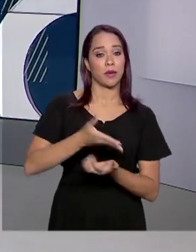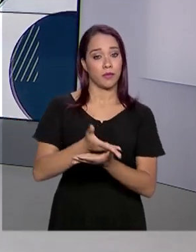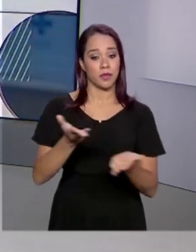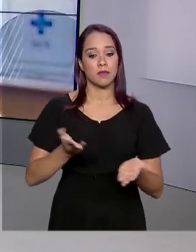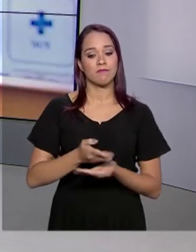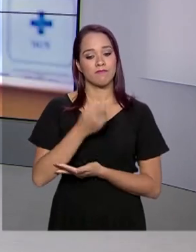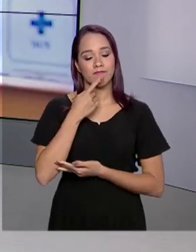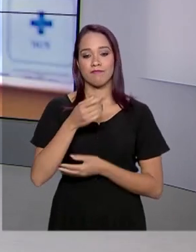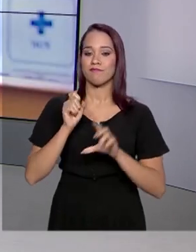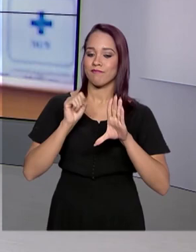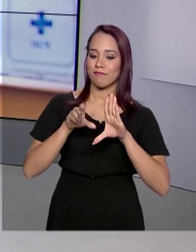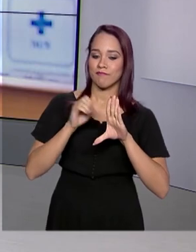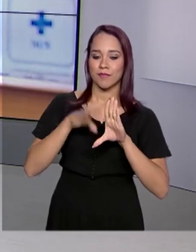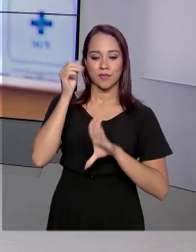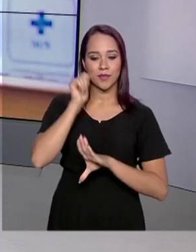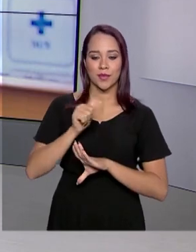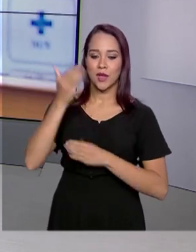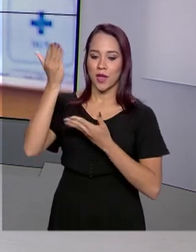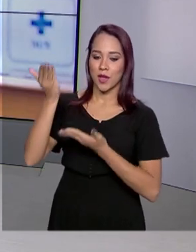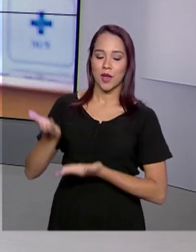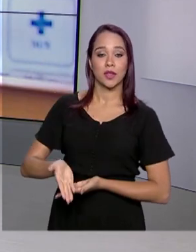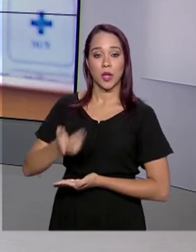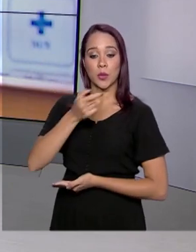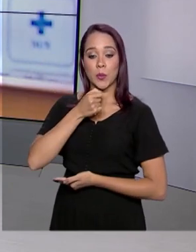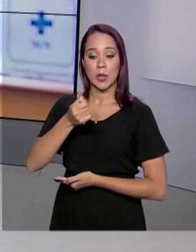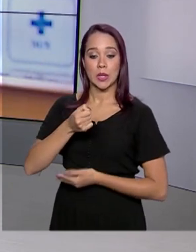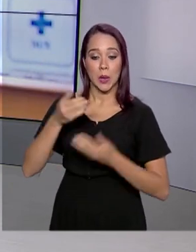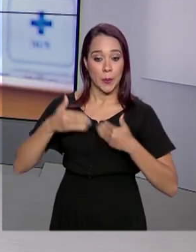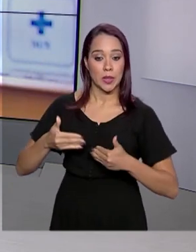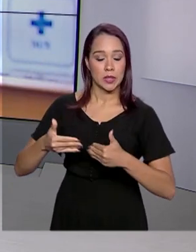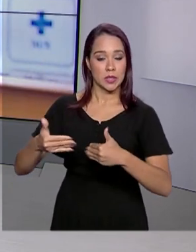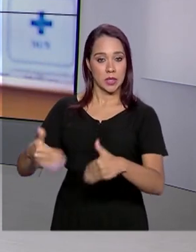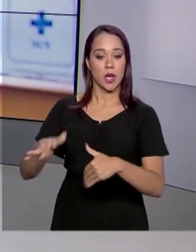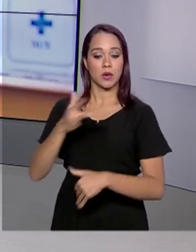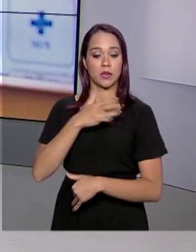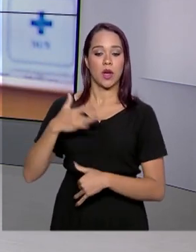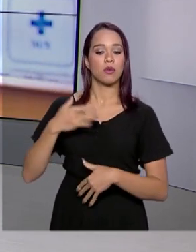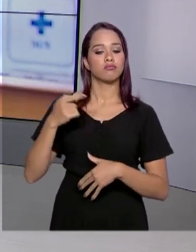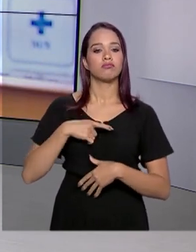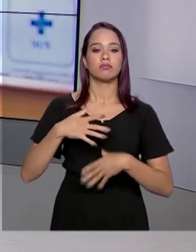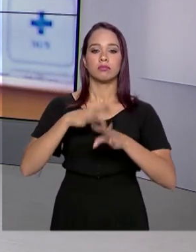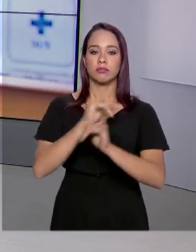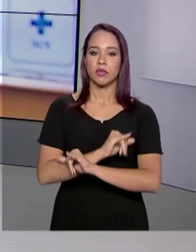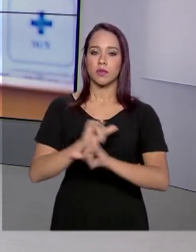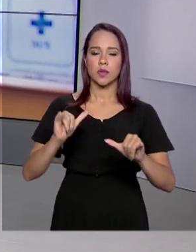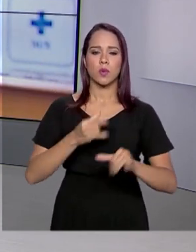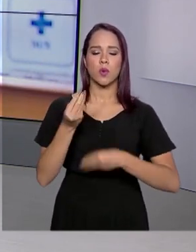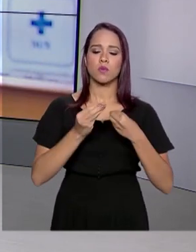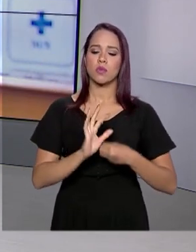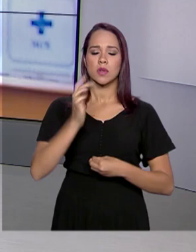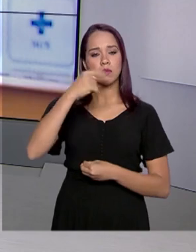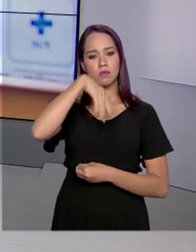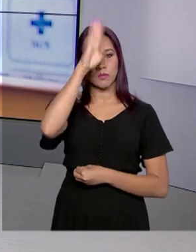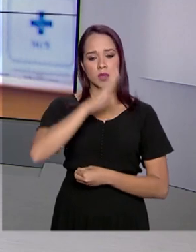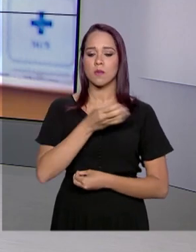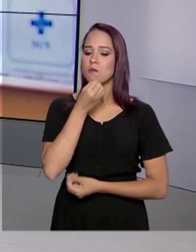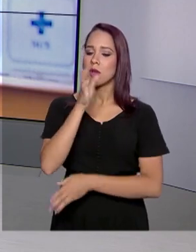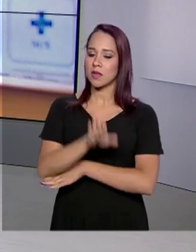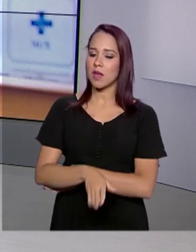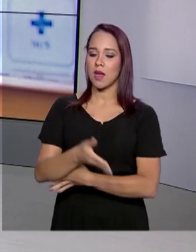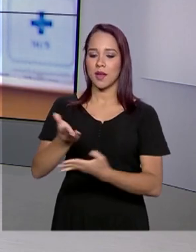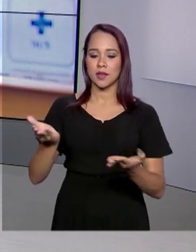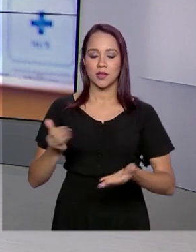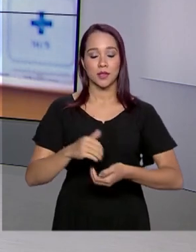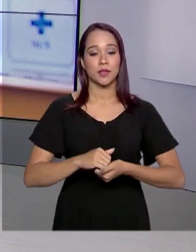ao vivo com a repórter Luana Karen, que está no Ministério da Saúde e tem as últimas informações sobre a situação no Brasil. Boa tarde, Luana.